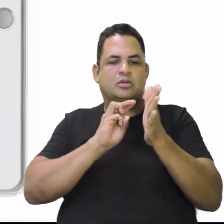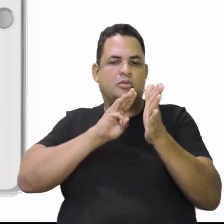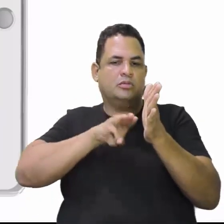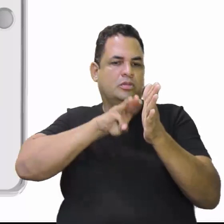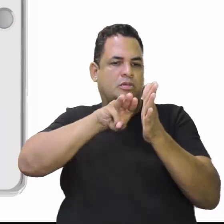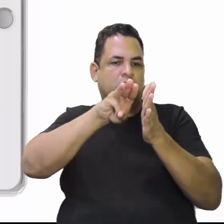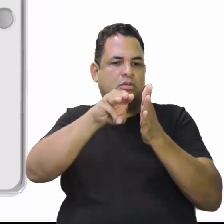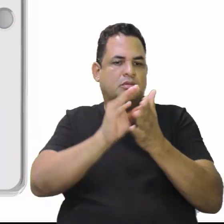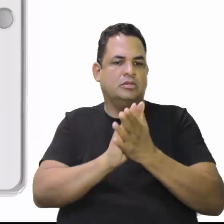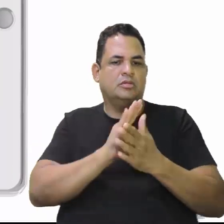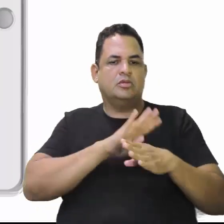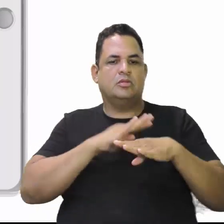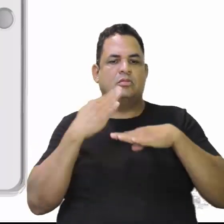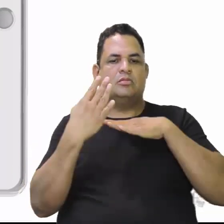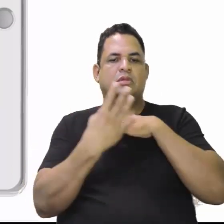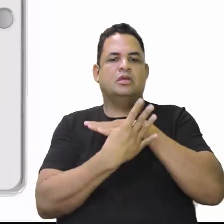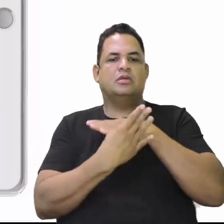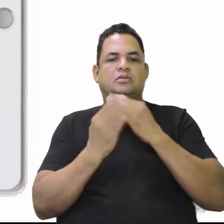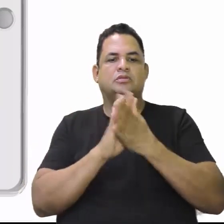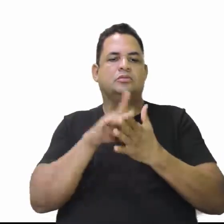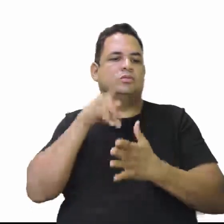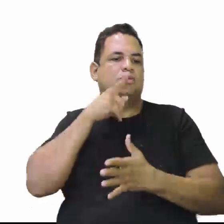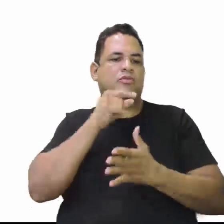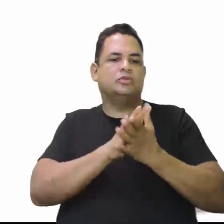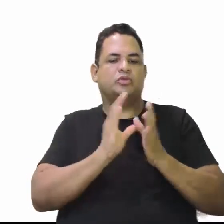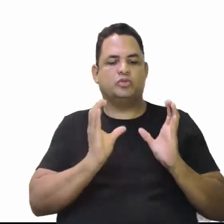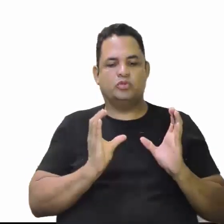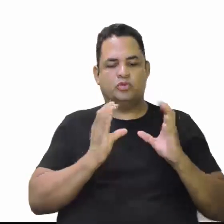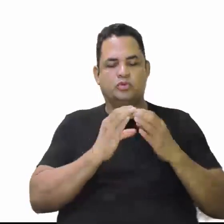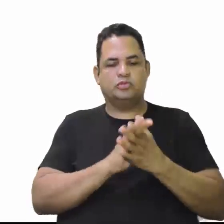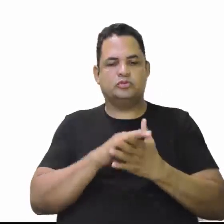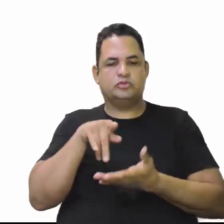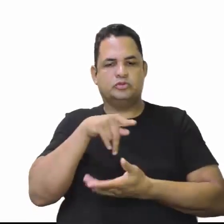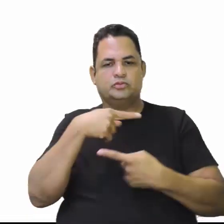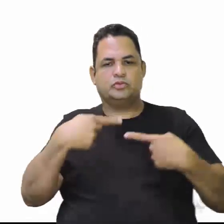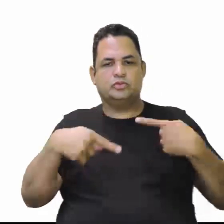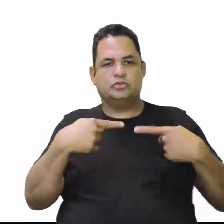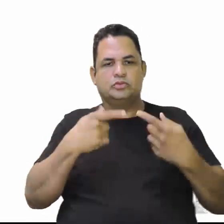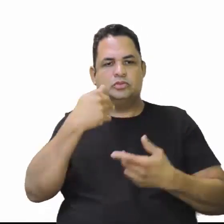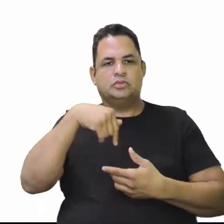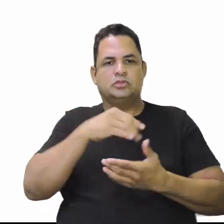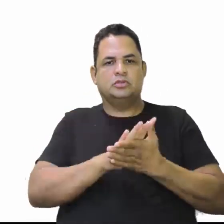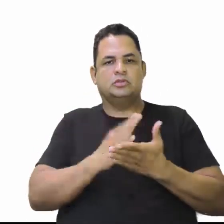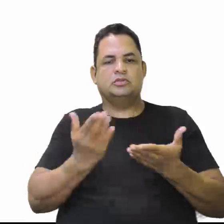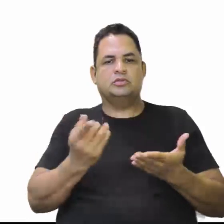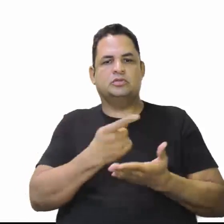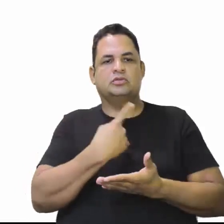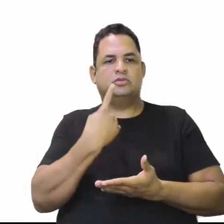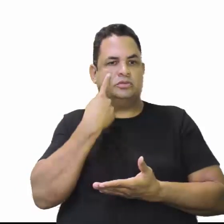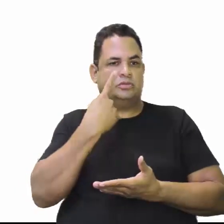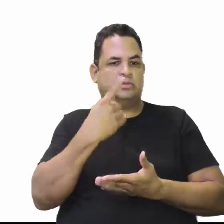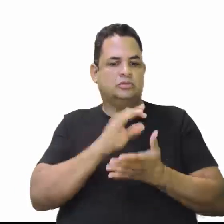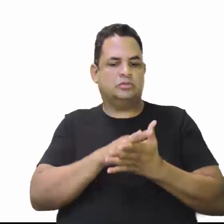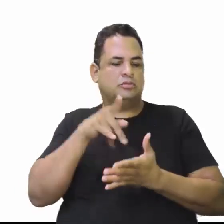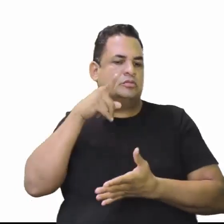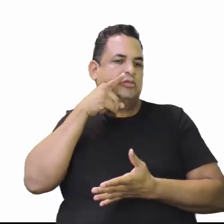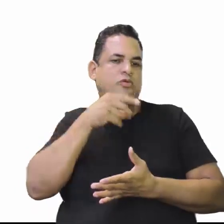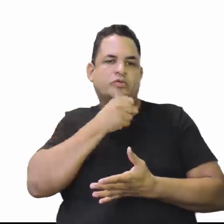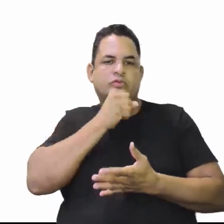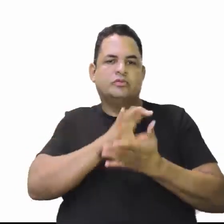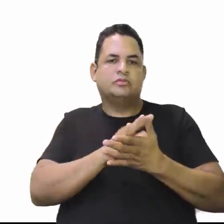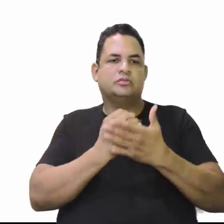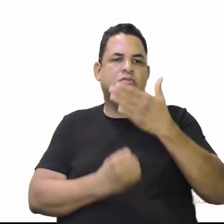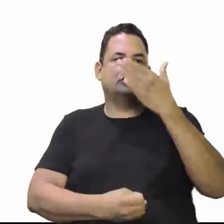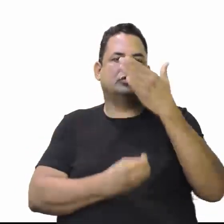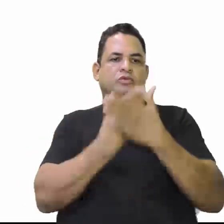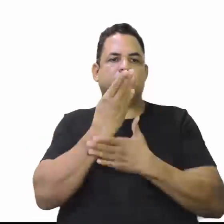bairros de Porto Velho e os grupos políticos que estavam, da nossa capital. Nós vimos que Porto Velho, ele vai surgir